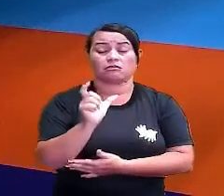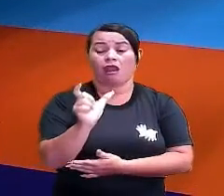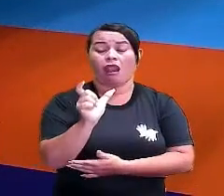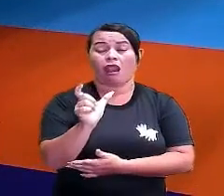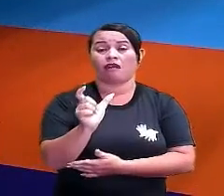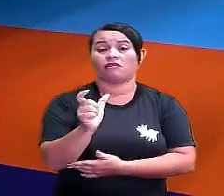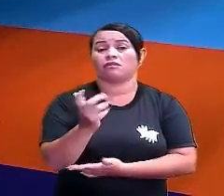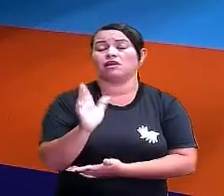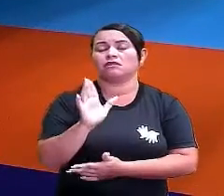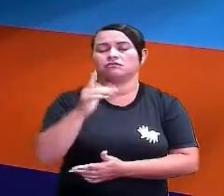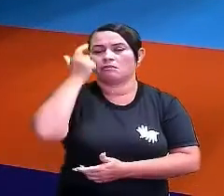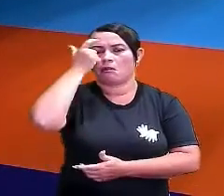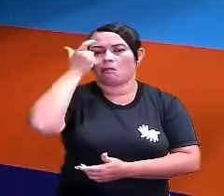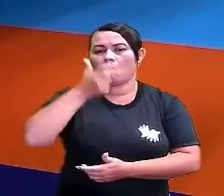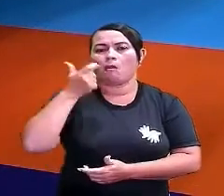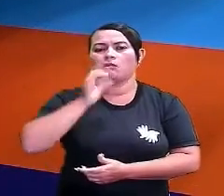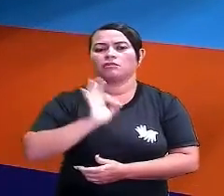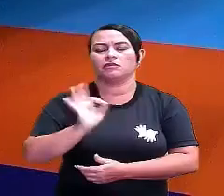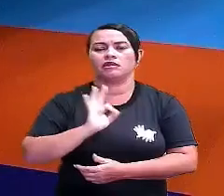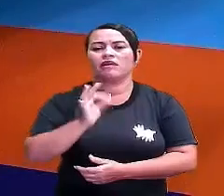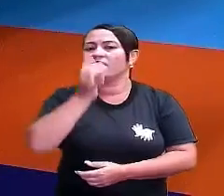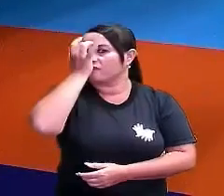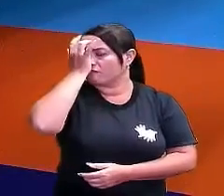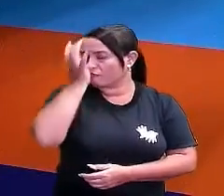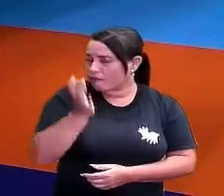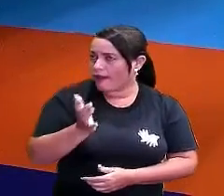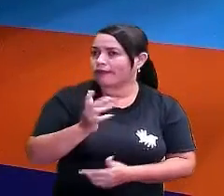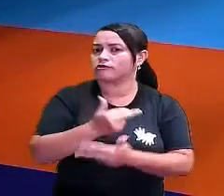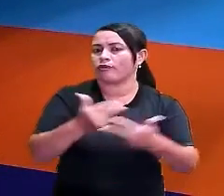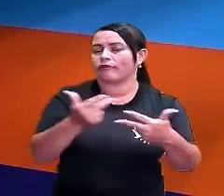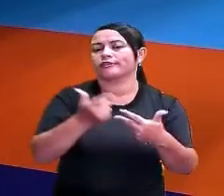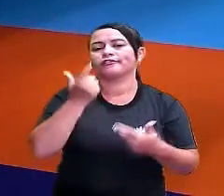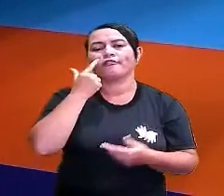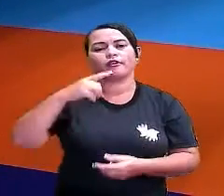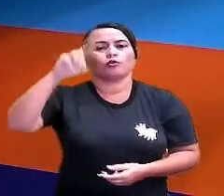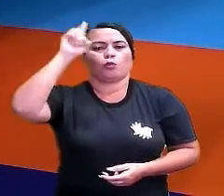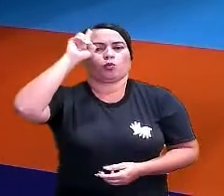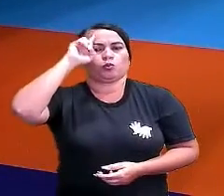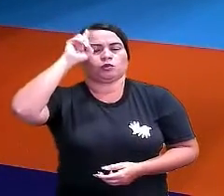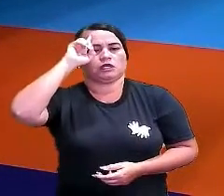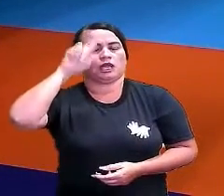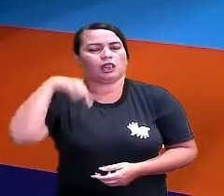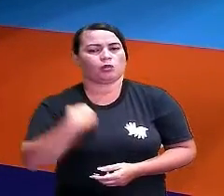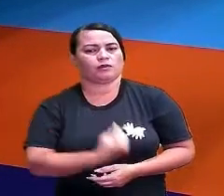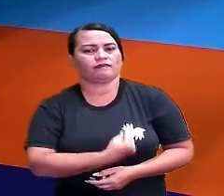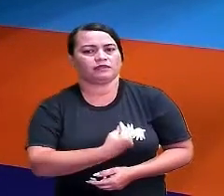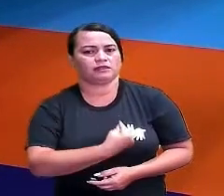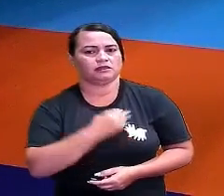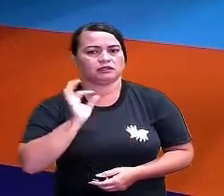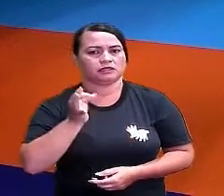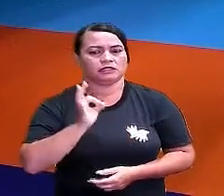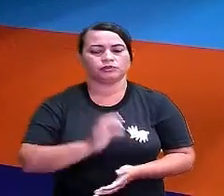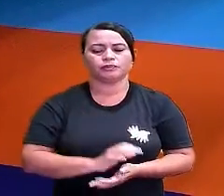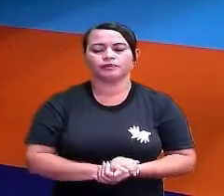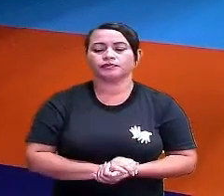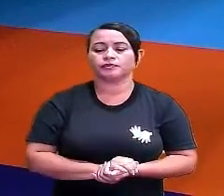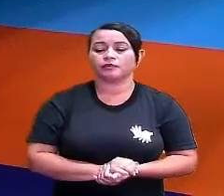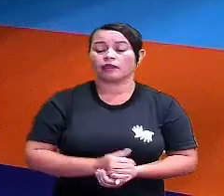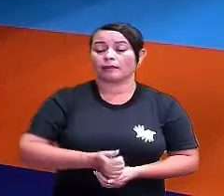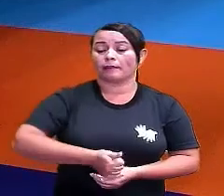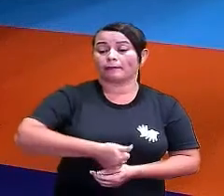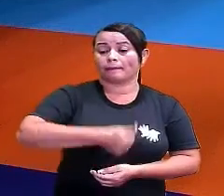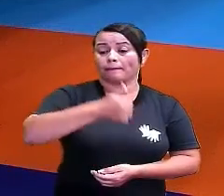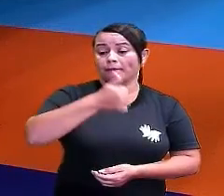mas não se preocupe, é muito fácil e é coisa que a gente vê todo dia com a nossa realidade, tá certo? Então,